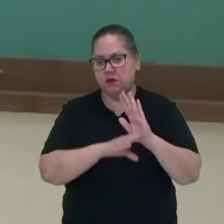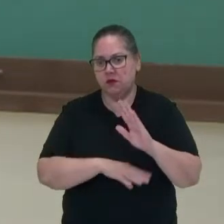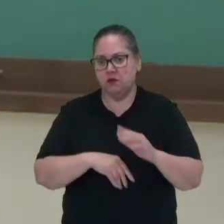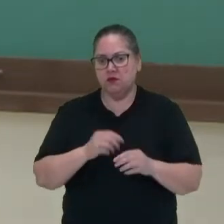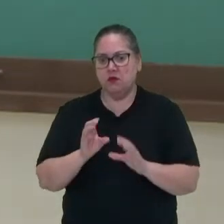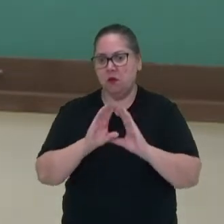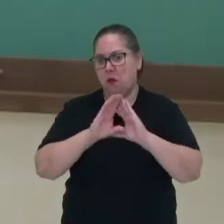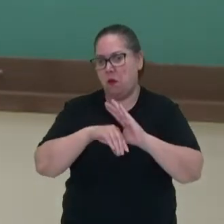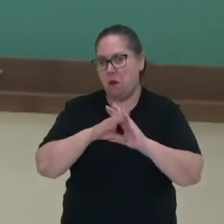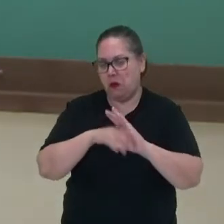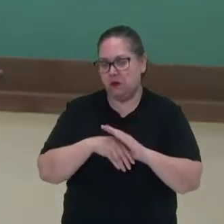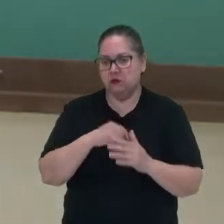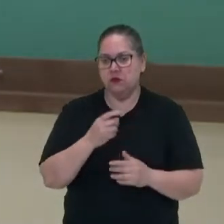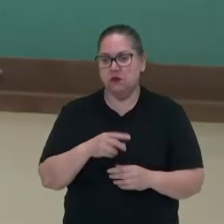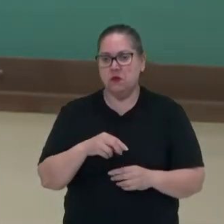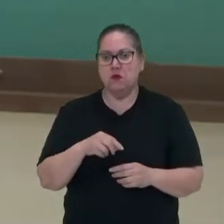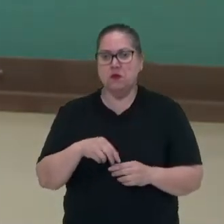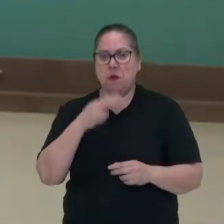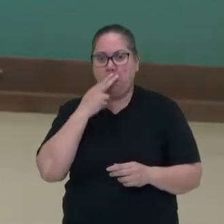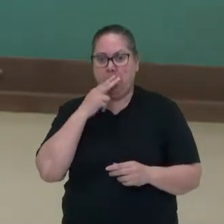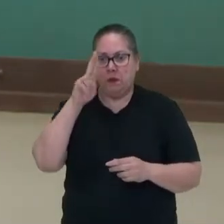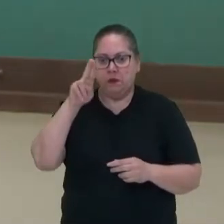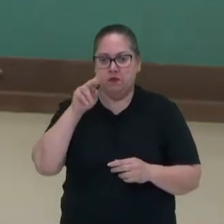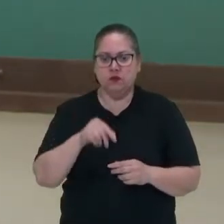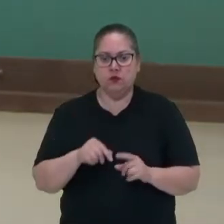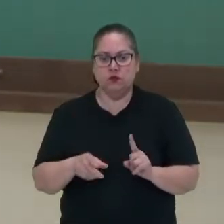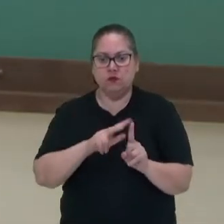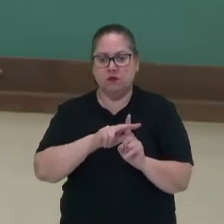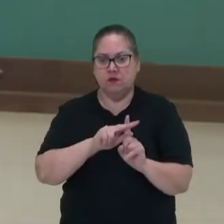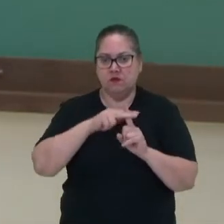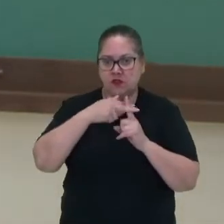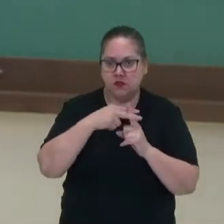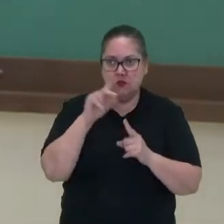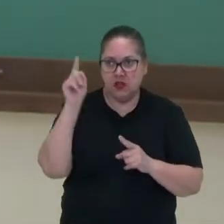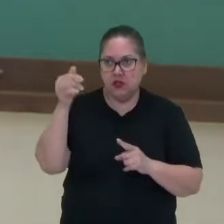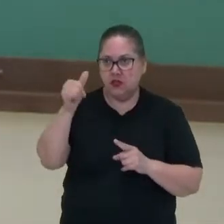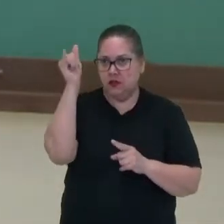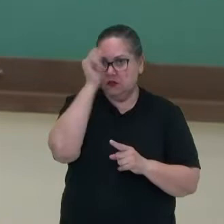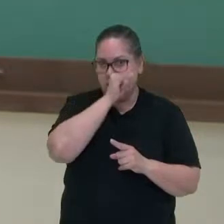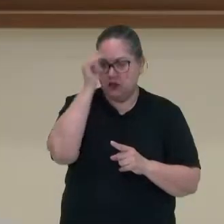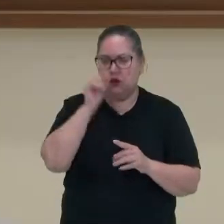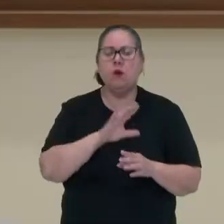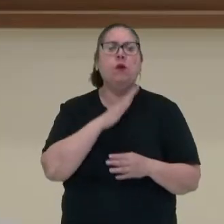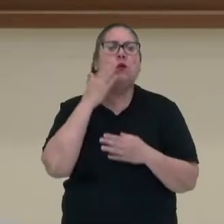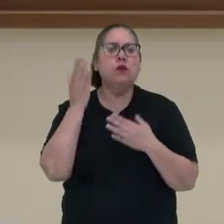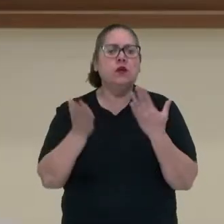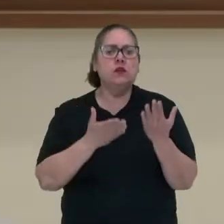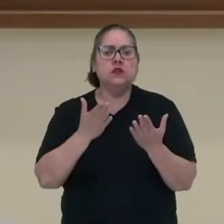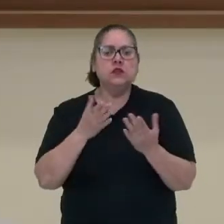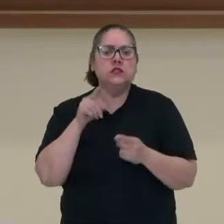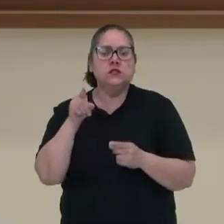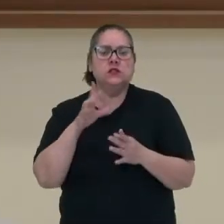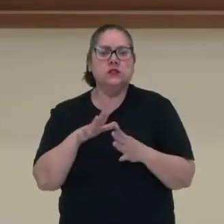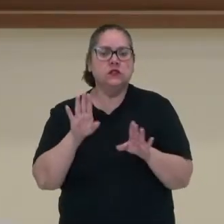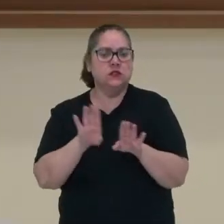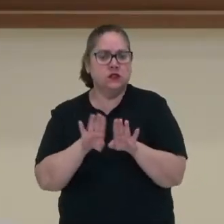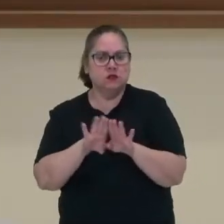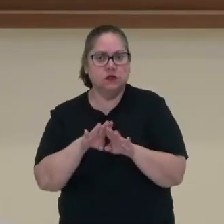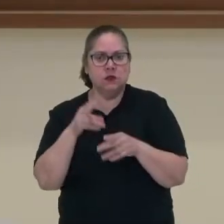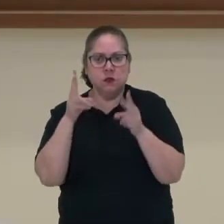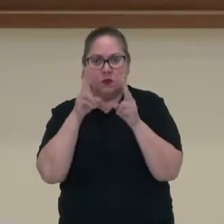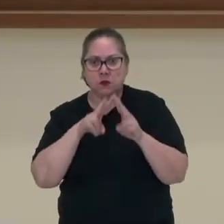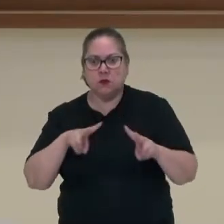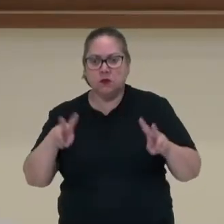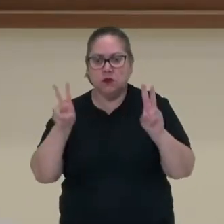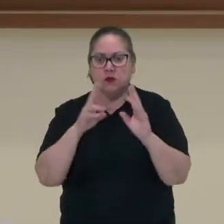conceitos tanto do nazismo quanto do fascismo na Itália. E olha só, isso é também uma visão